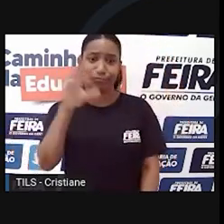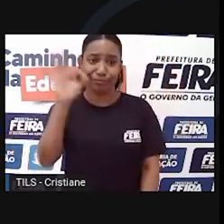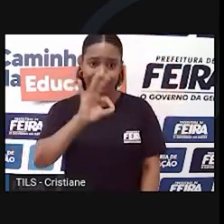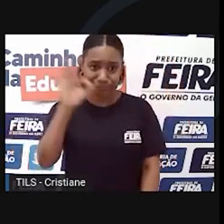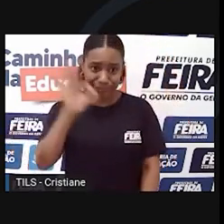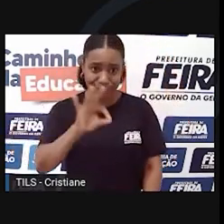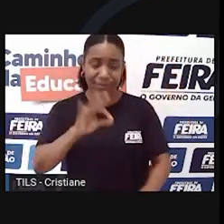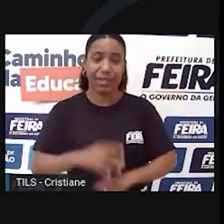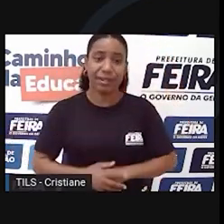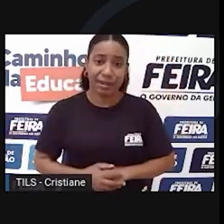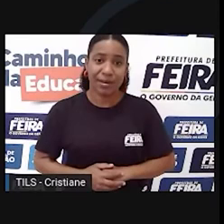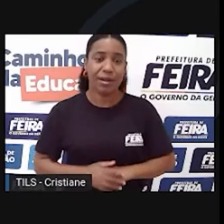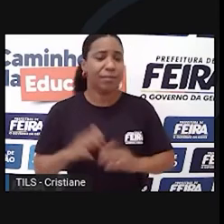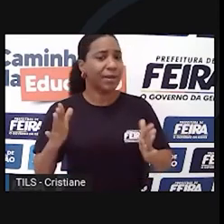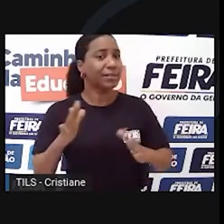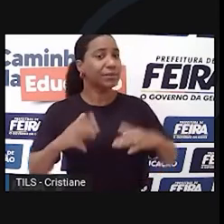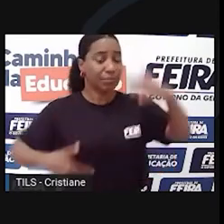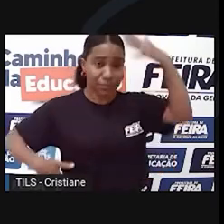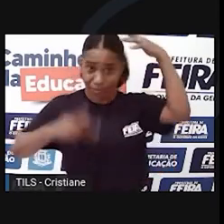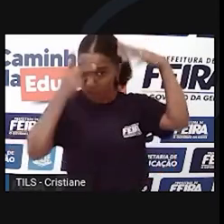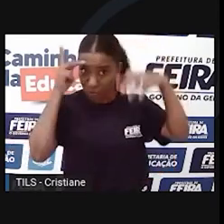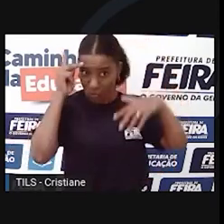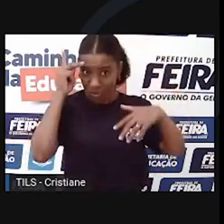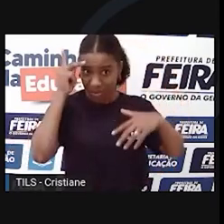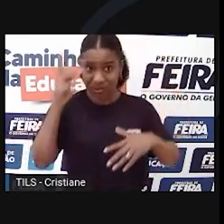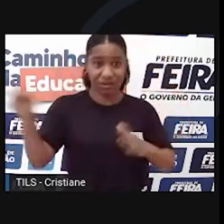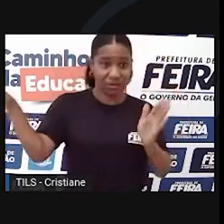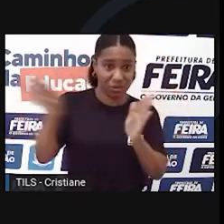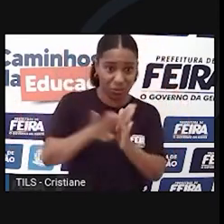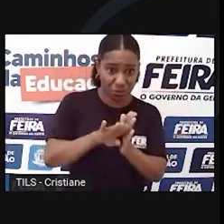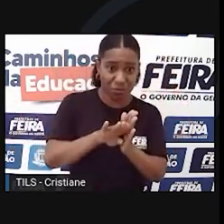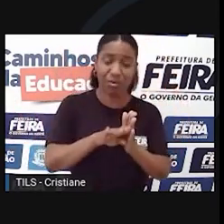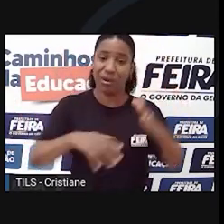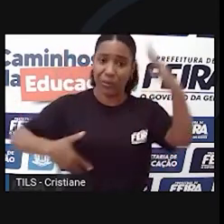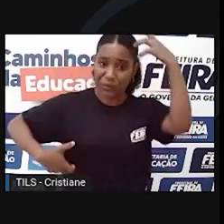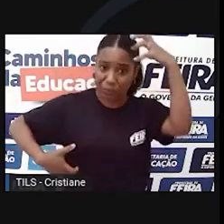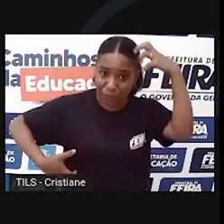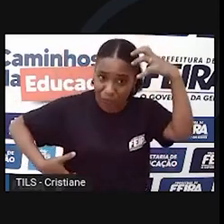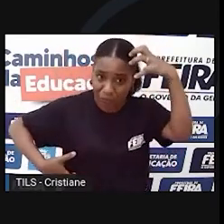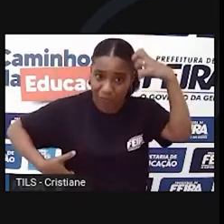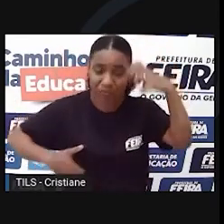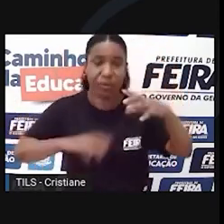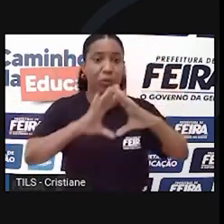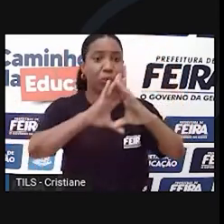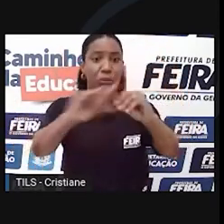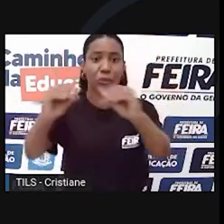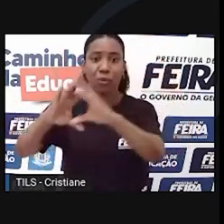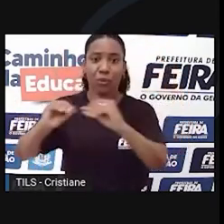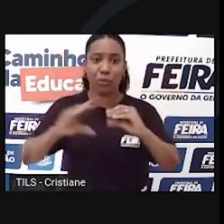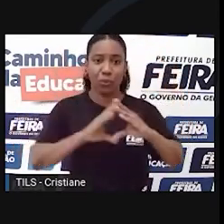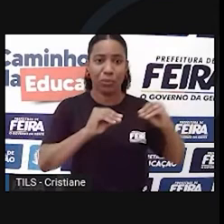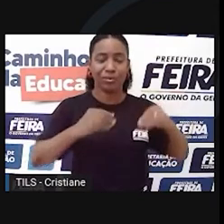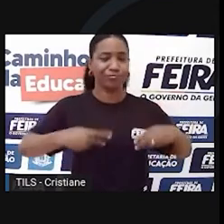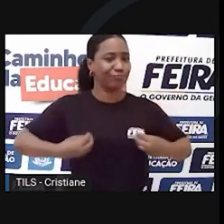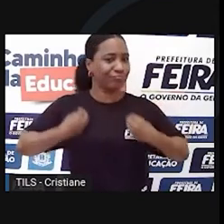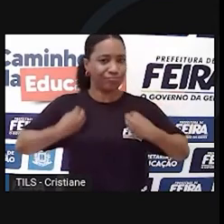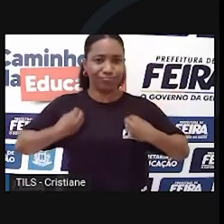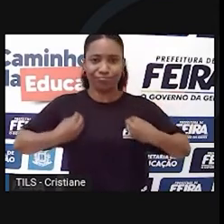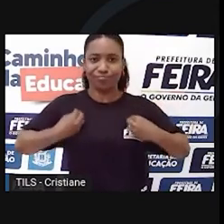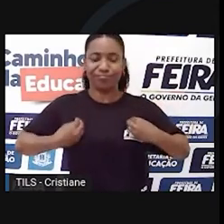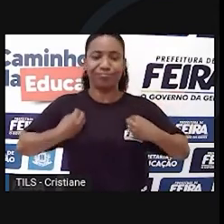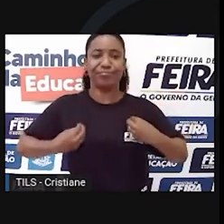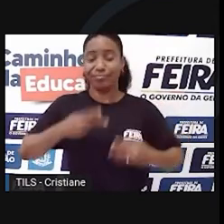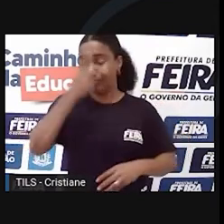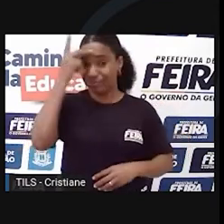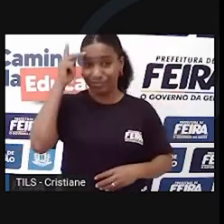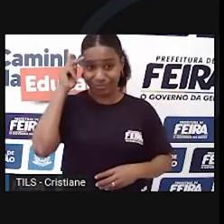espécies acabaram sendo extintas. Como os únicos humanos ocupando o planeta, nos restaram apenas fósseis, ossos, ferramentas, um